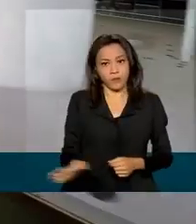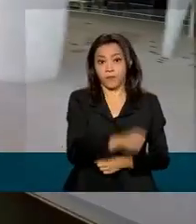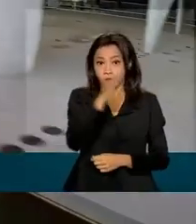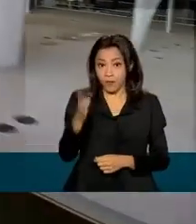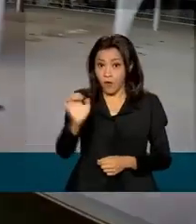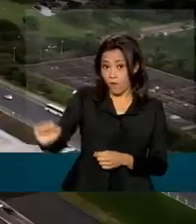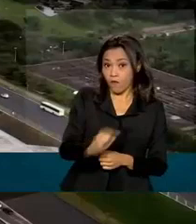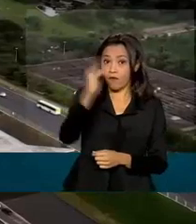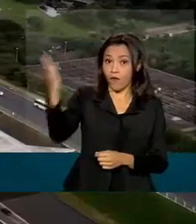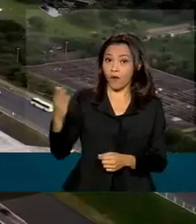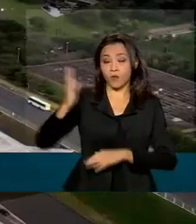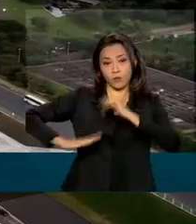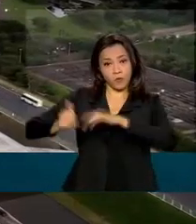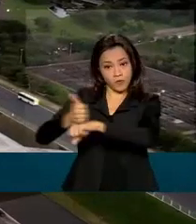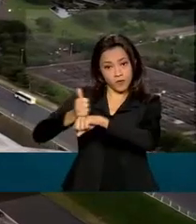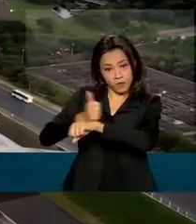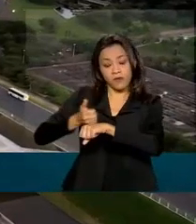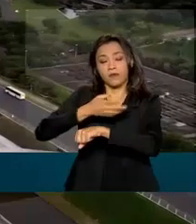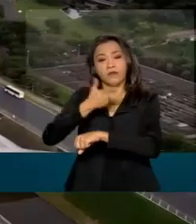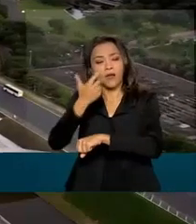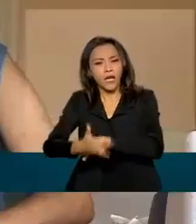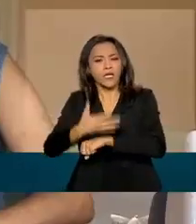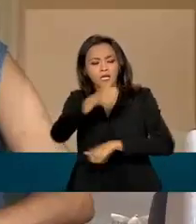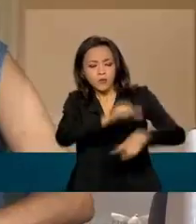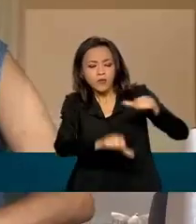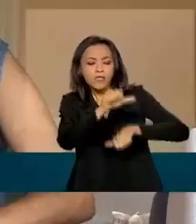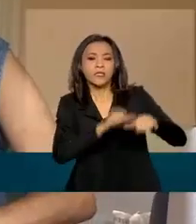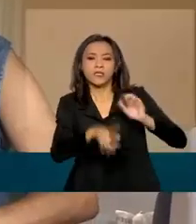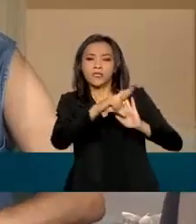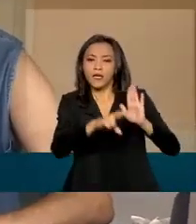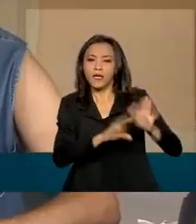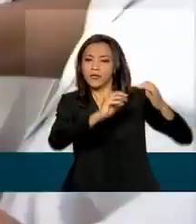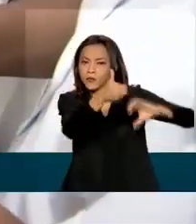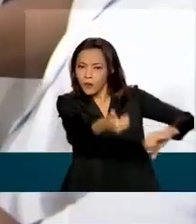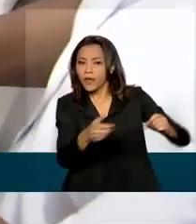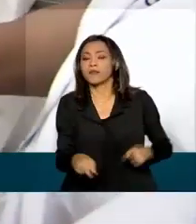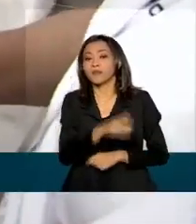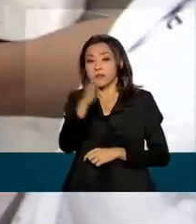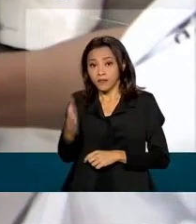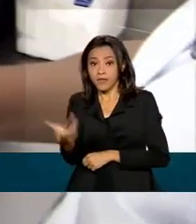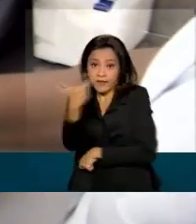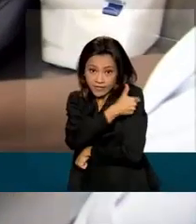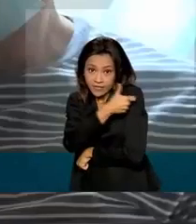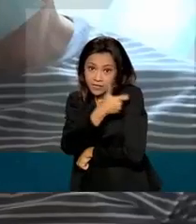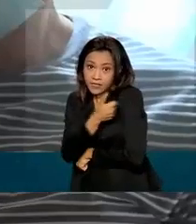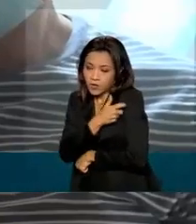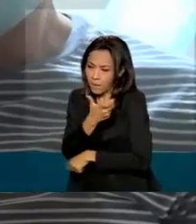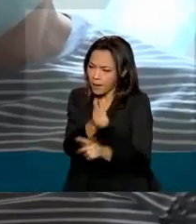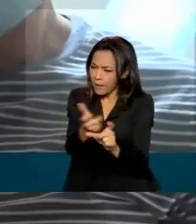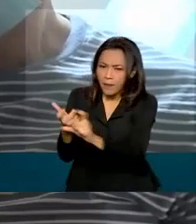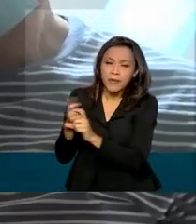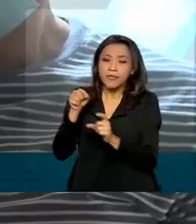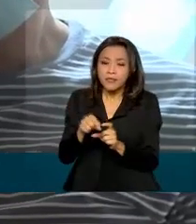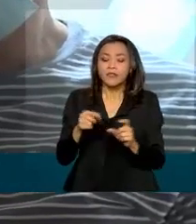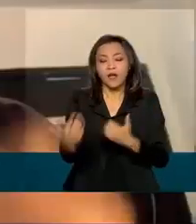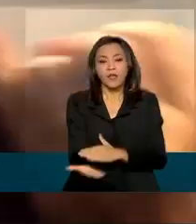economistas dizem que o avanço das reformas no Congresso e da vacinação são fundamentais para manter a trajetória de